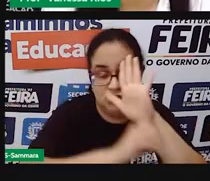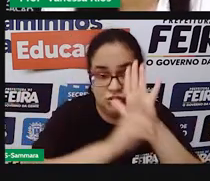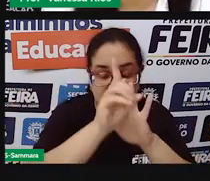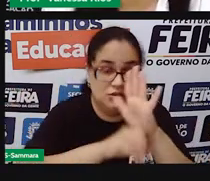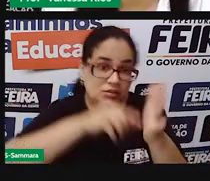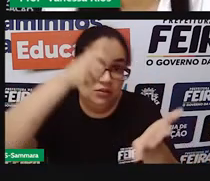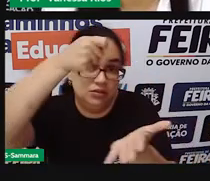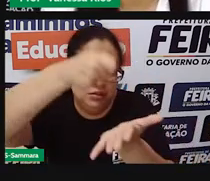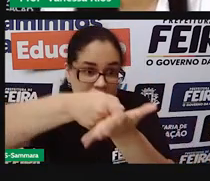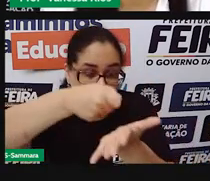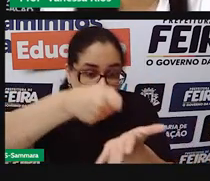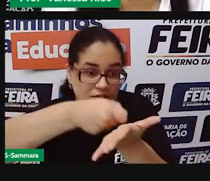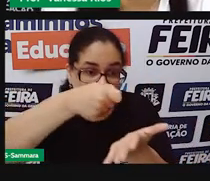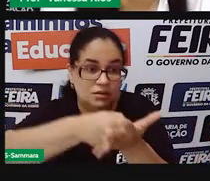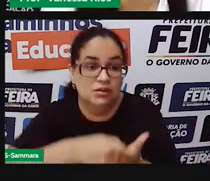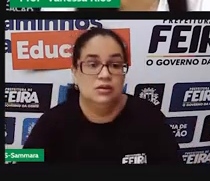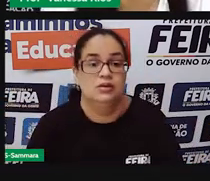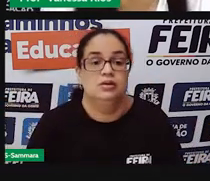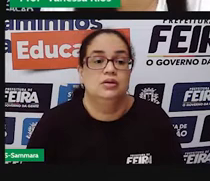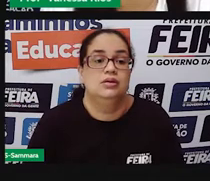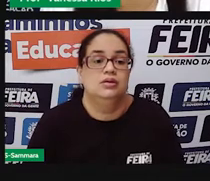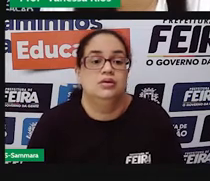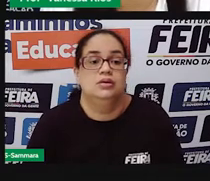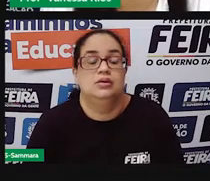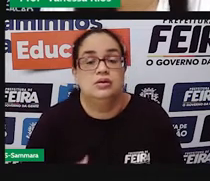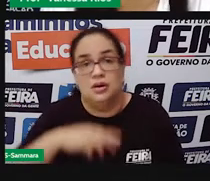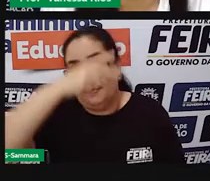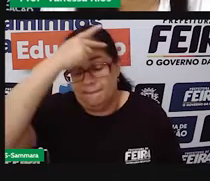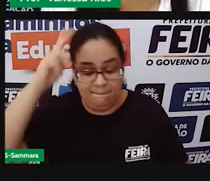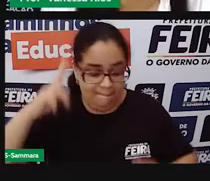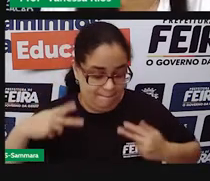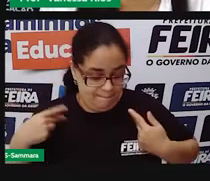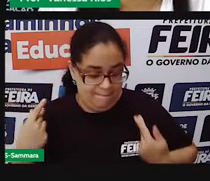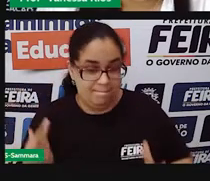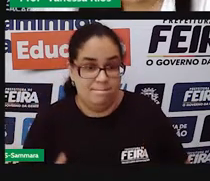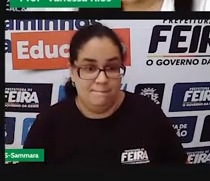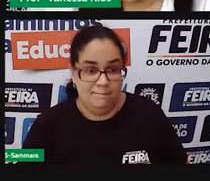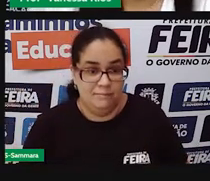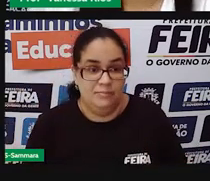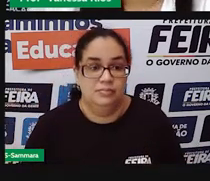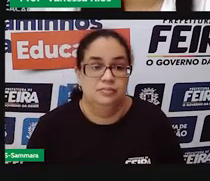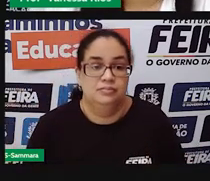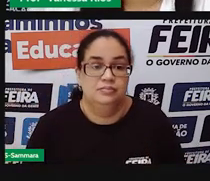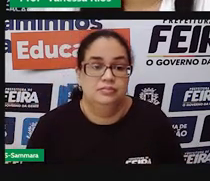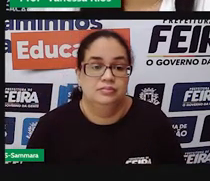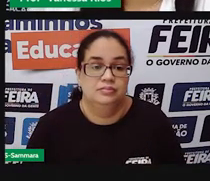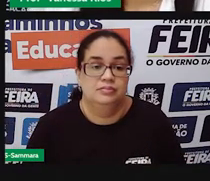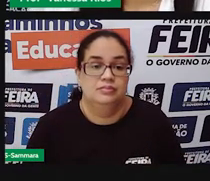deveres e em todas as ações que os seres humanos executam aí no seu dia a dia.